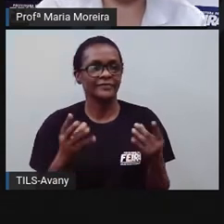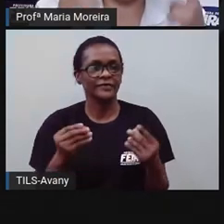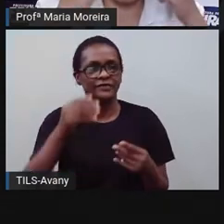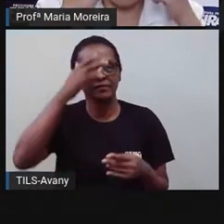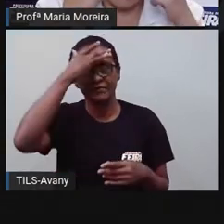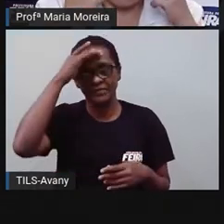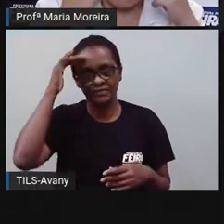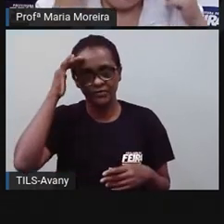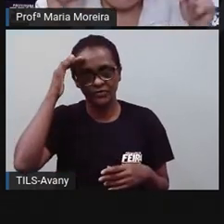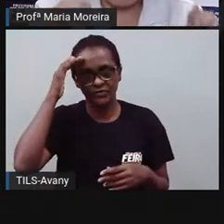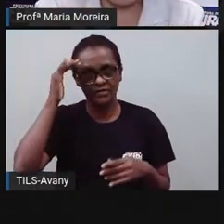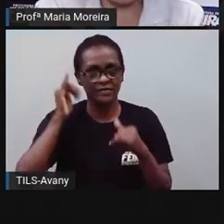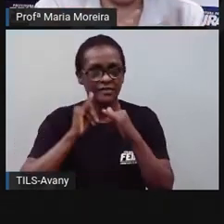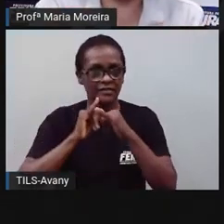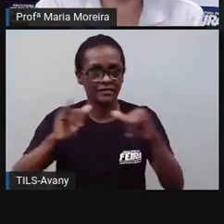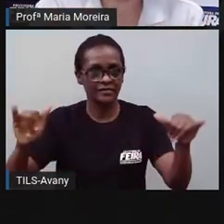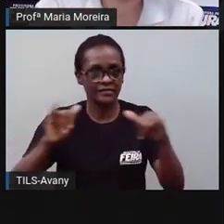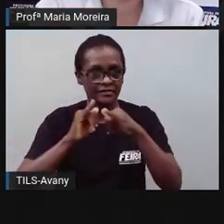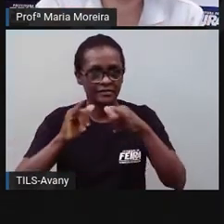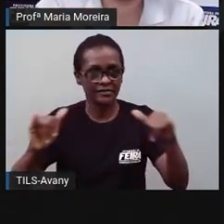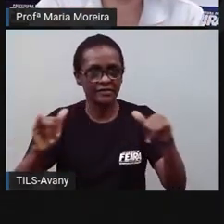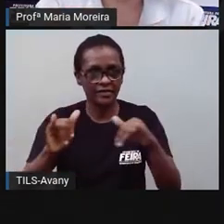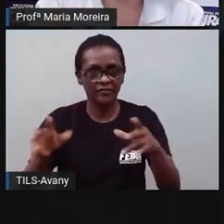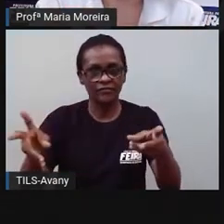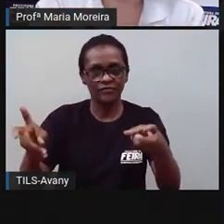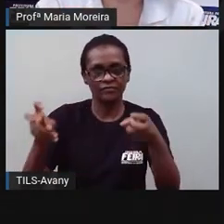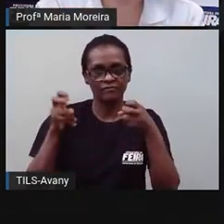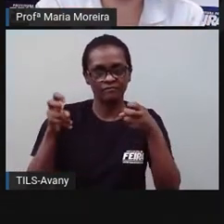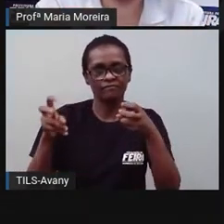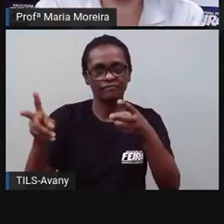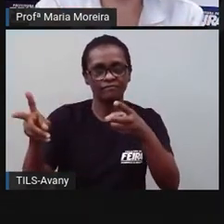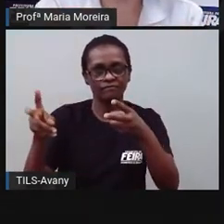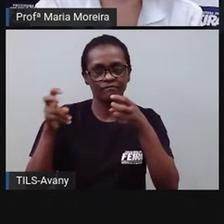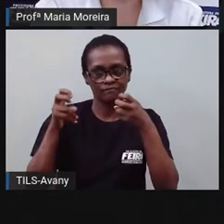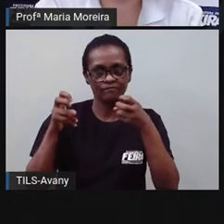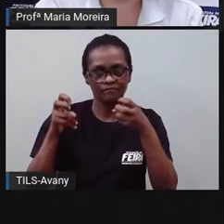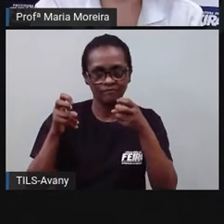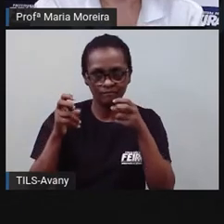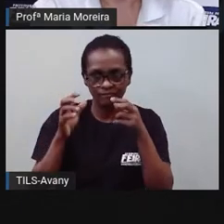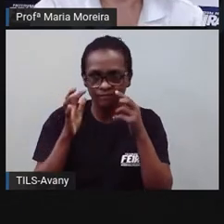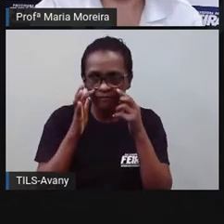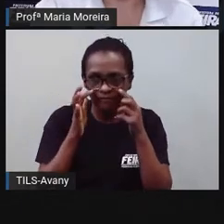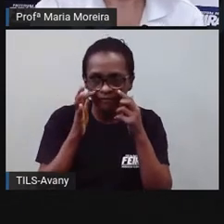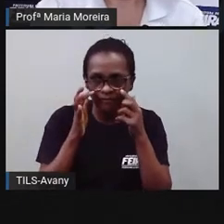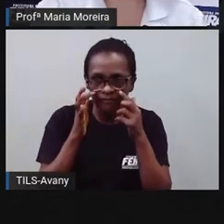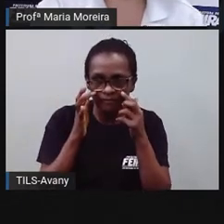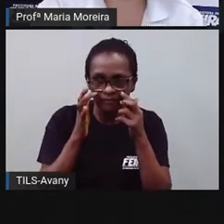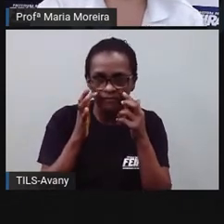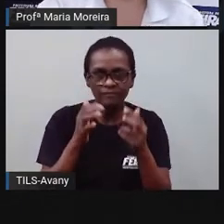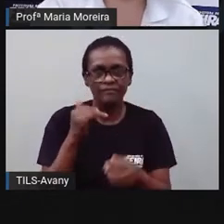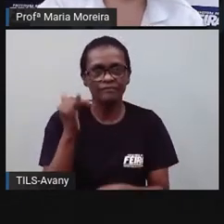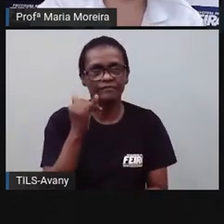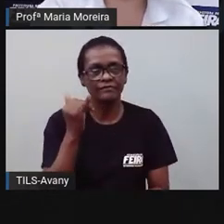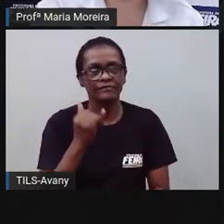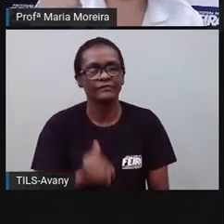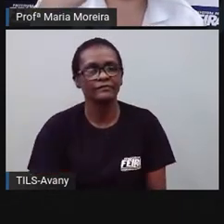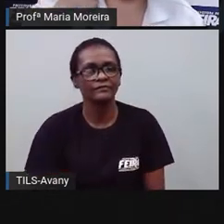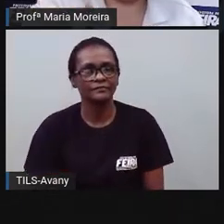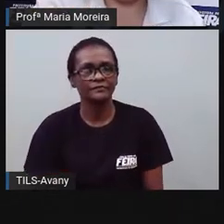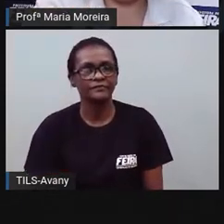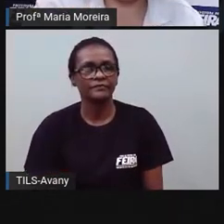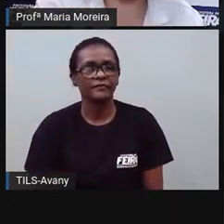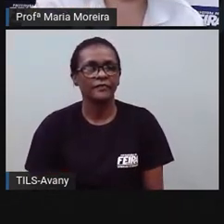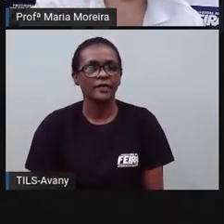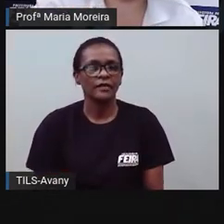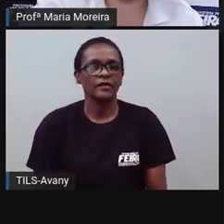notícias, o narrador, ele é o quê? Observador. Pois é. Bom, apresentando, portanto, né, o